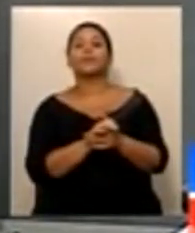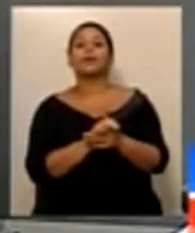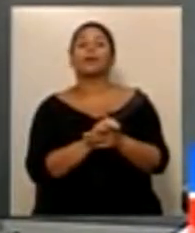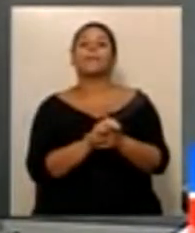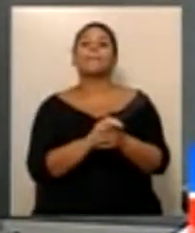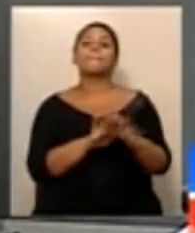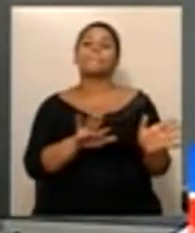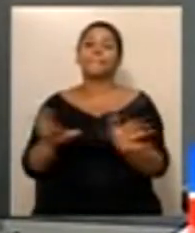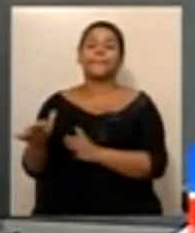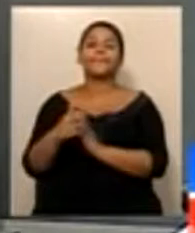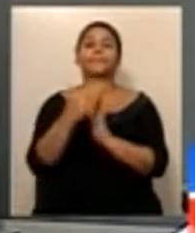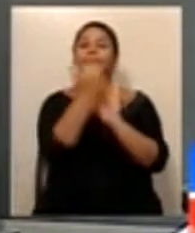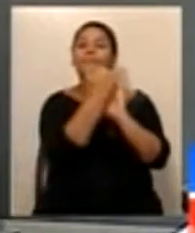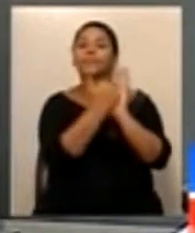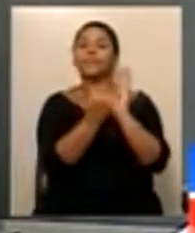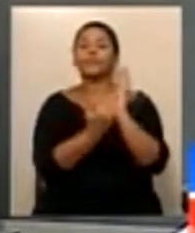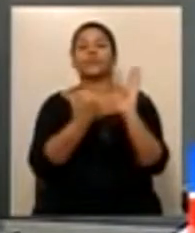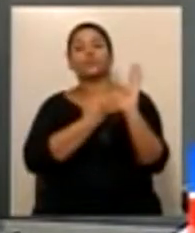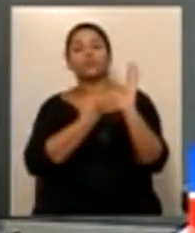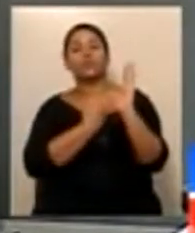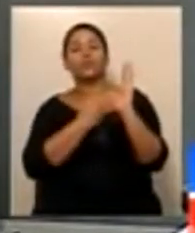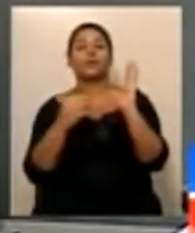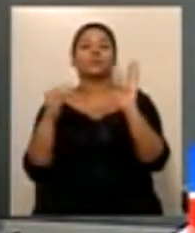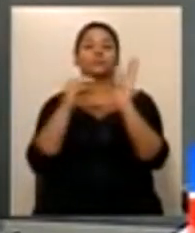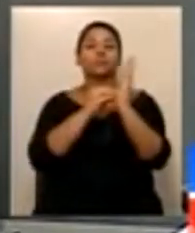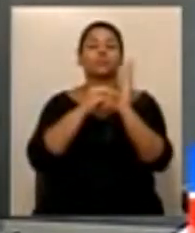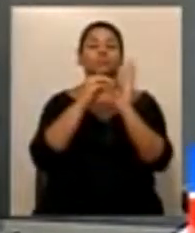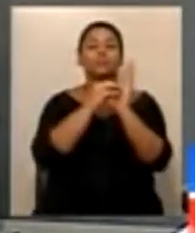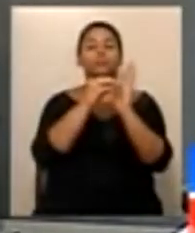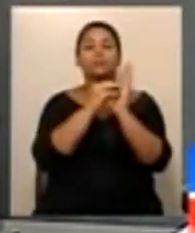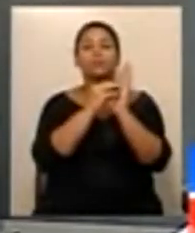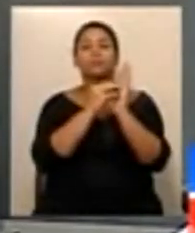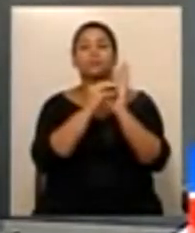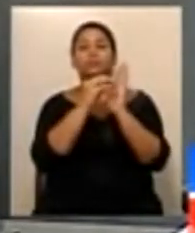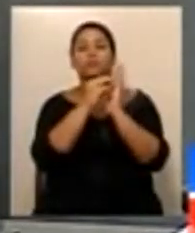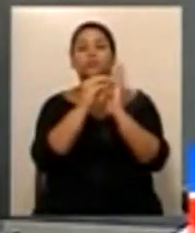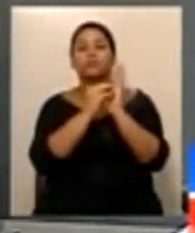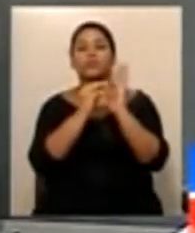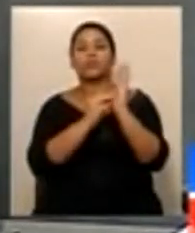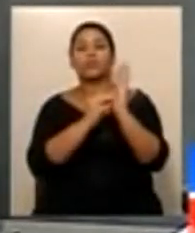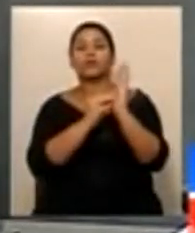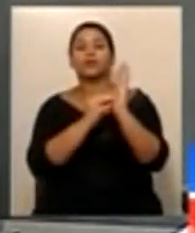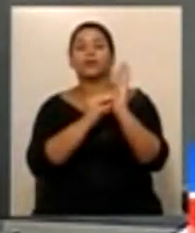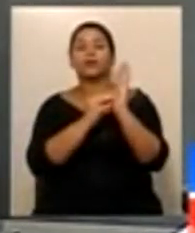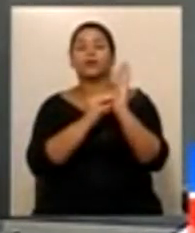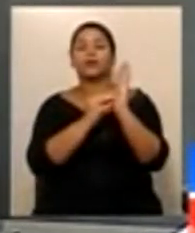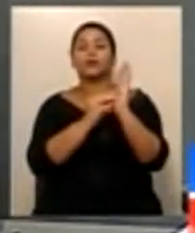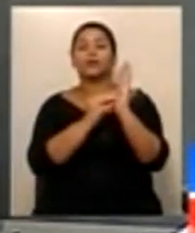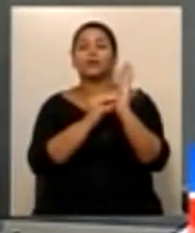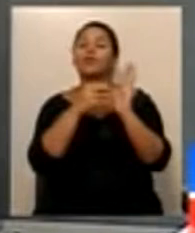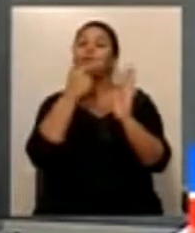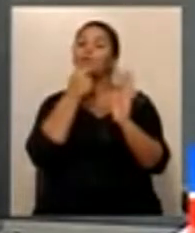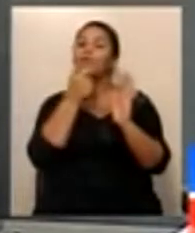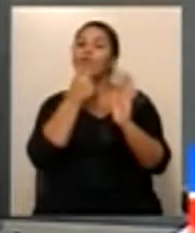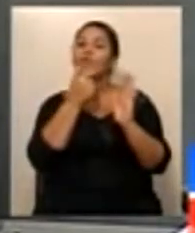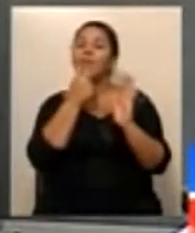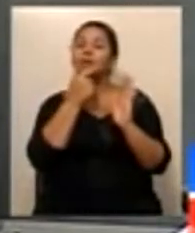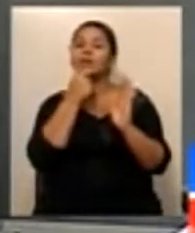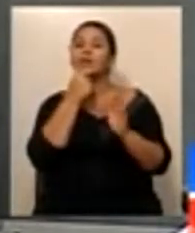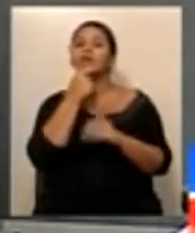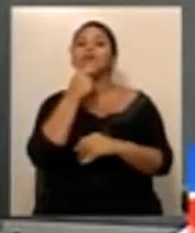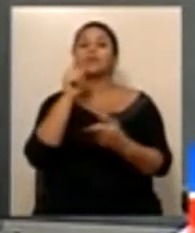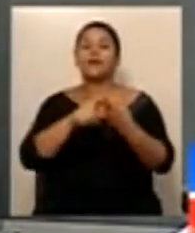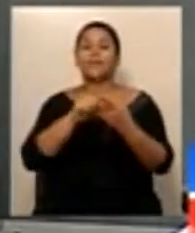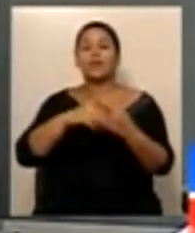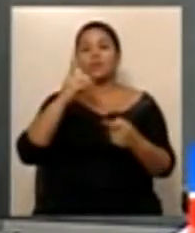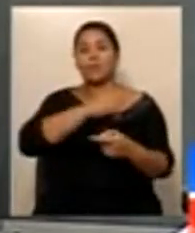barra 2013. Discussão e votação da indicação número 260, barra 2013, de autoria do Sr. Deputado Ronaldo Medeiros, Apelo ao Prefeito de Maceió,